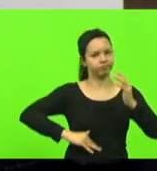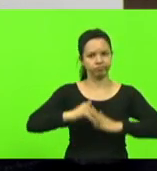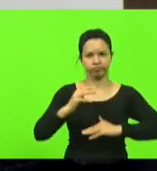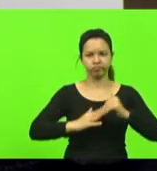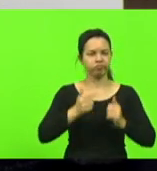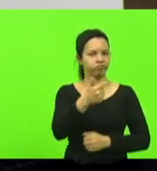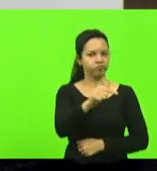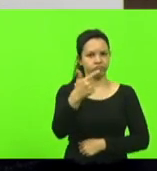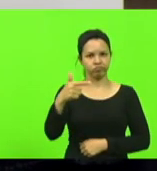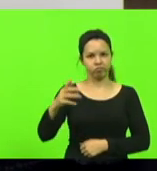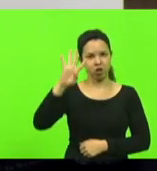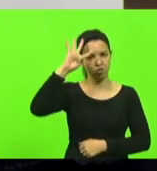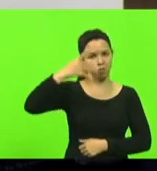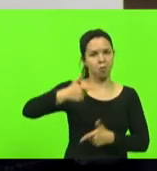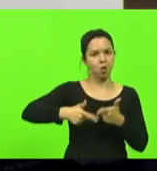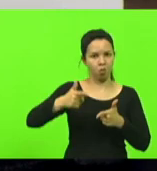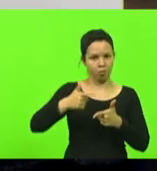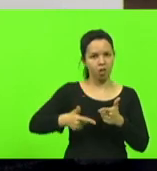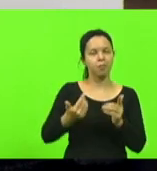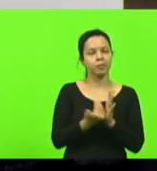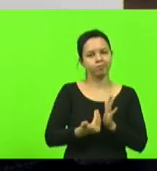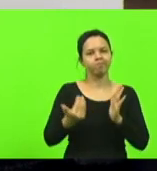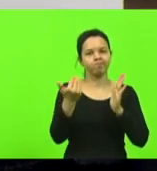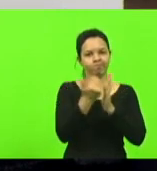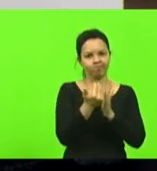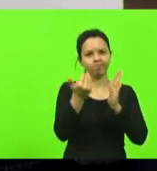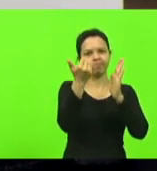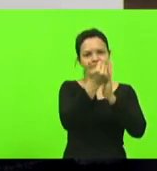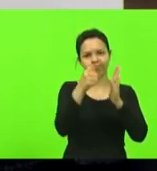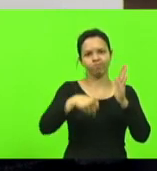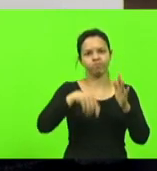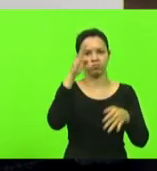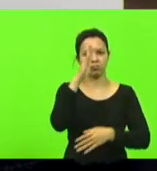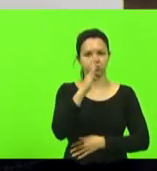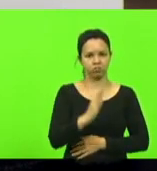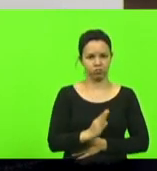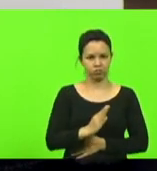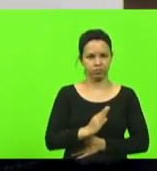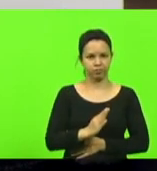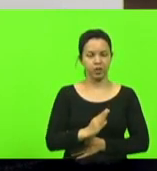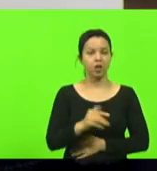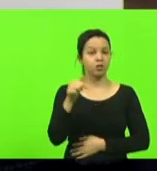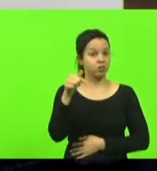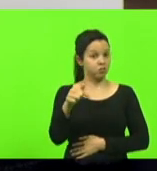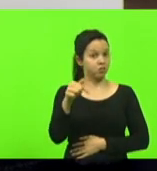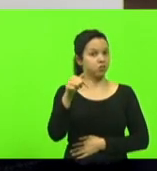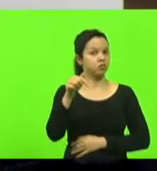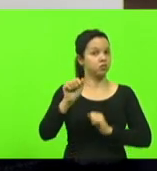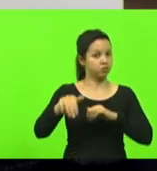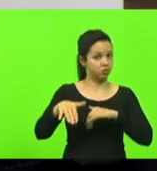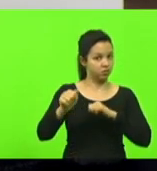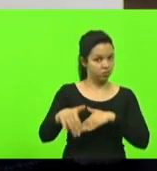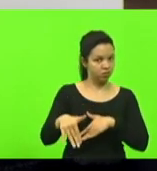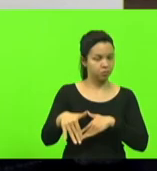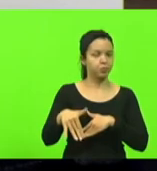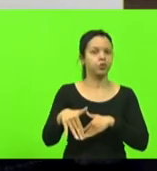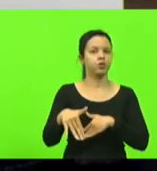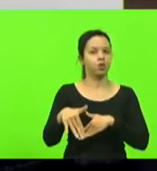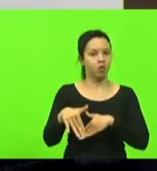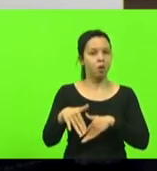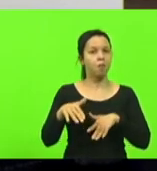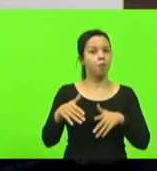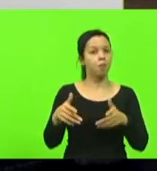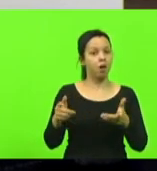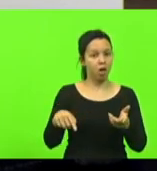vez maiores do nosso país o 7 de setembro é o momento de demonstrar que golpes e ditaduras